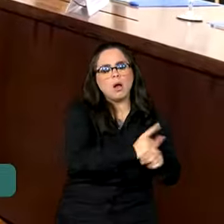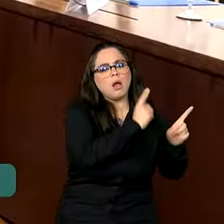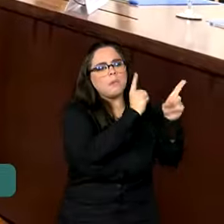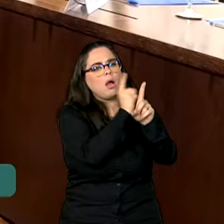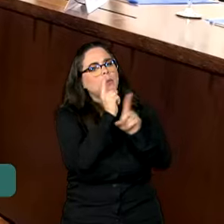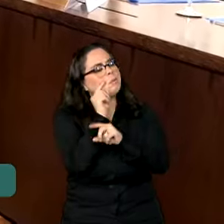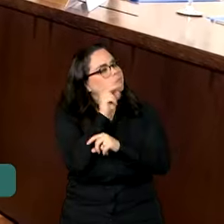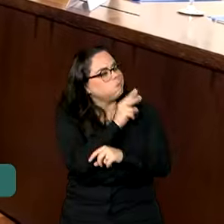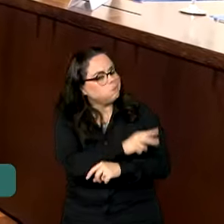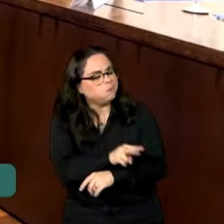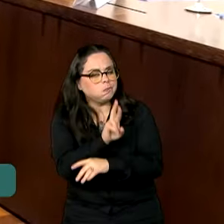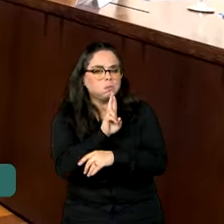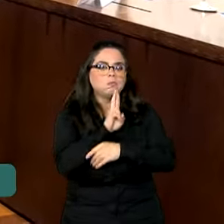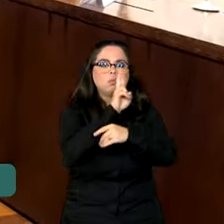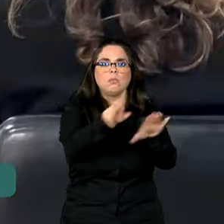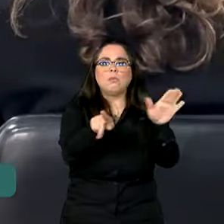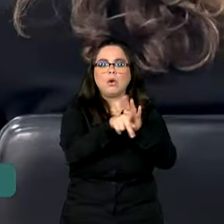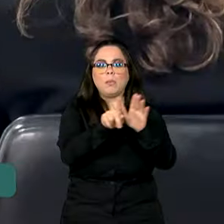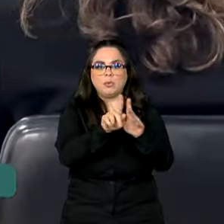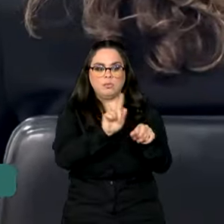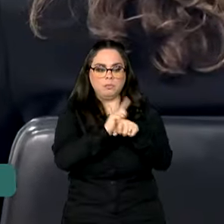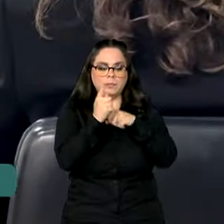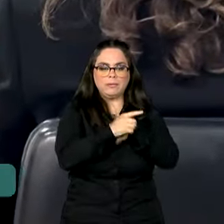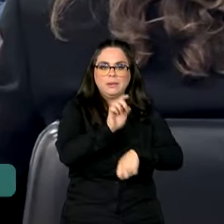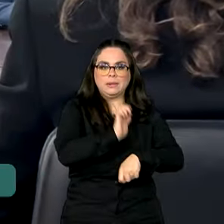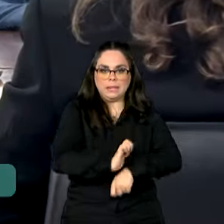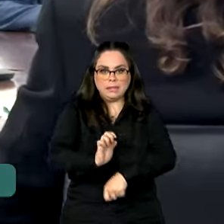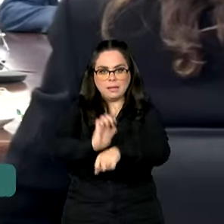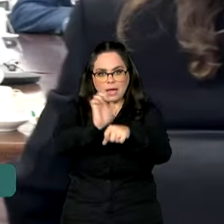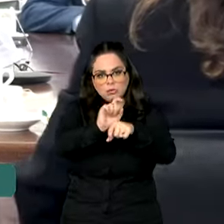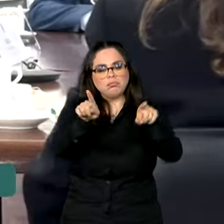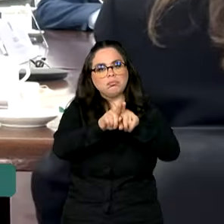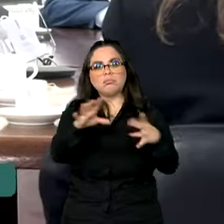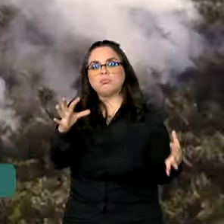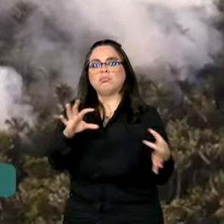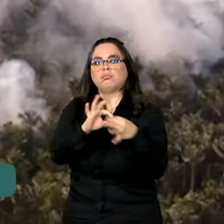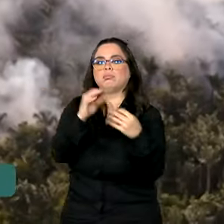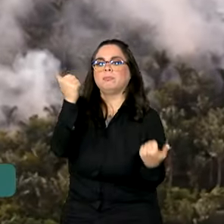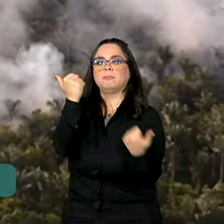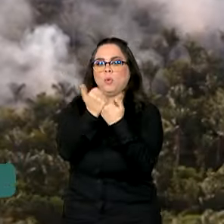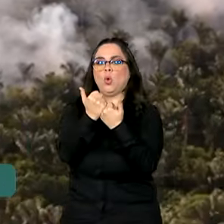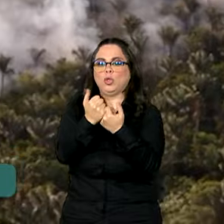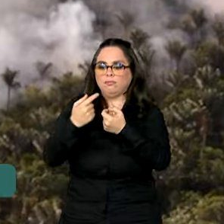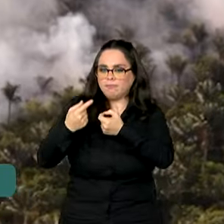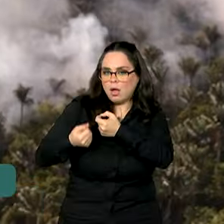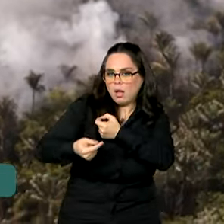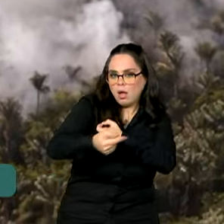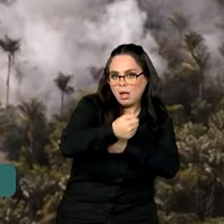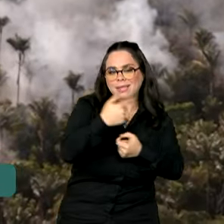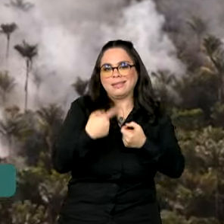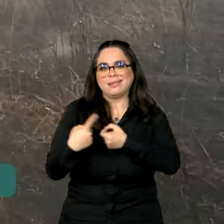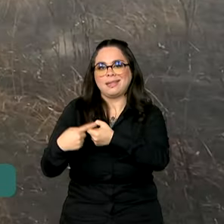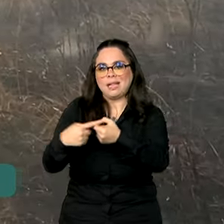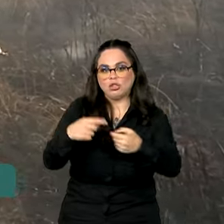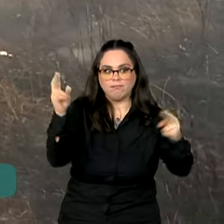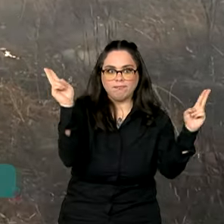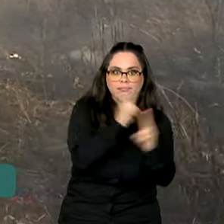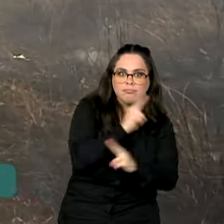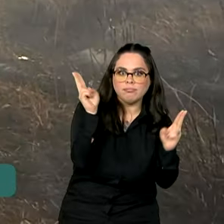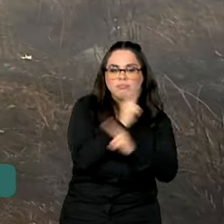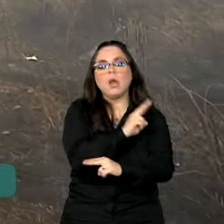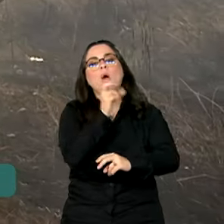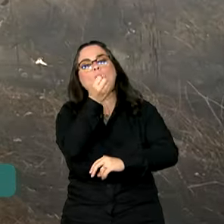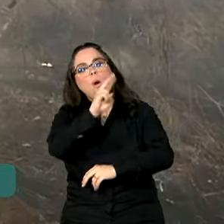previstos com representantes dos governos estaduais e para garantir apoio financeiro às cidades em situação de